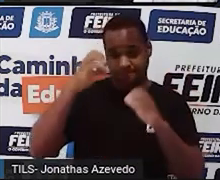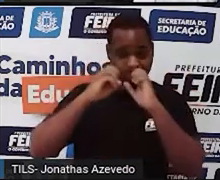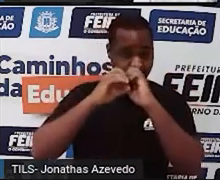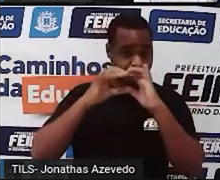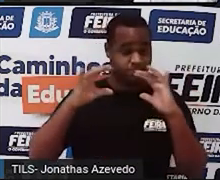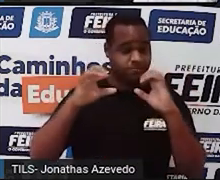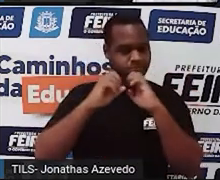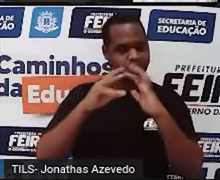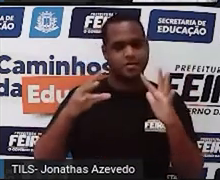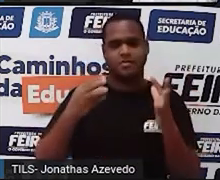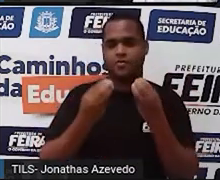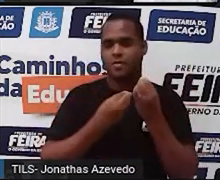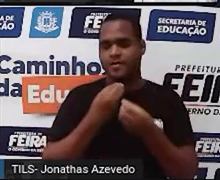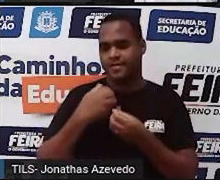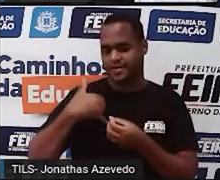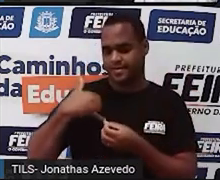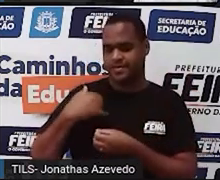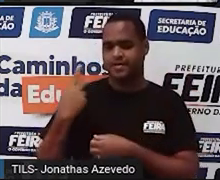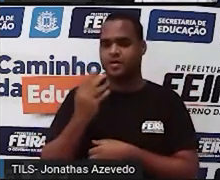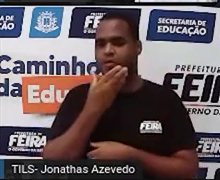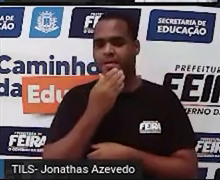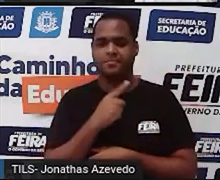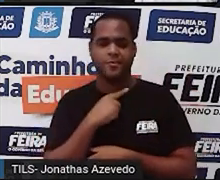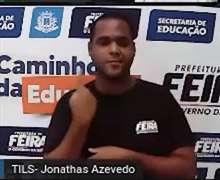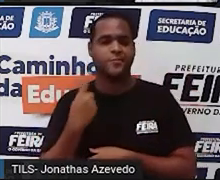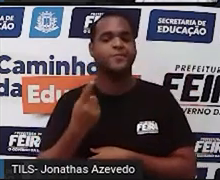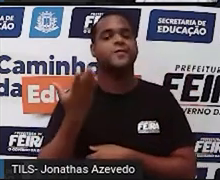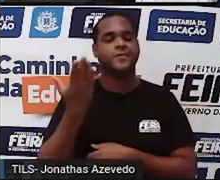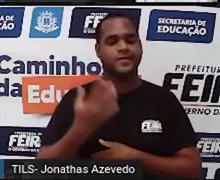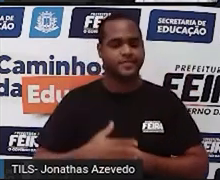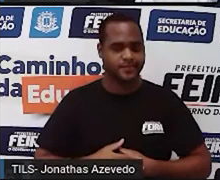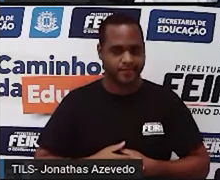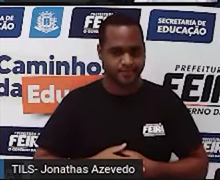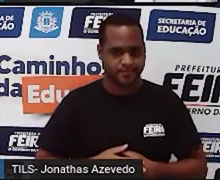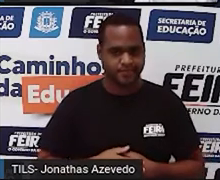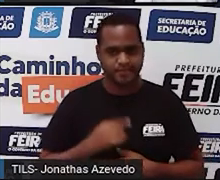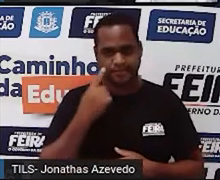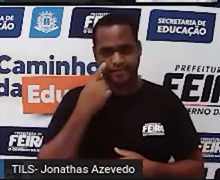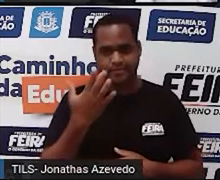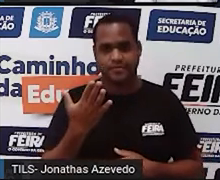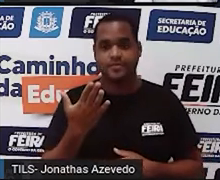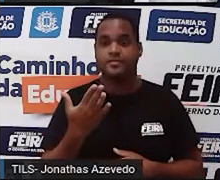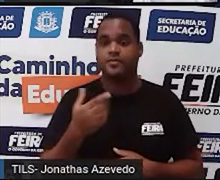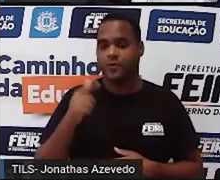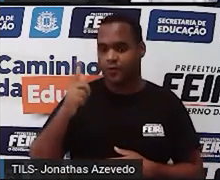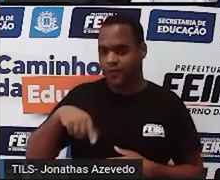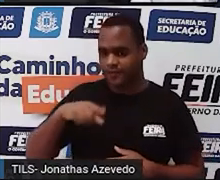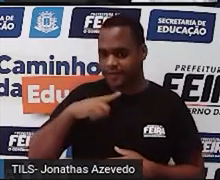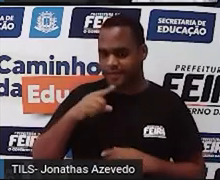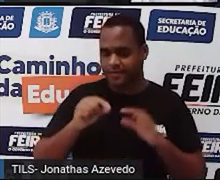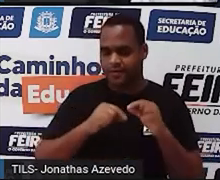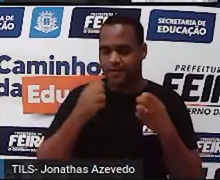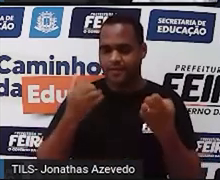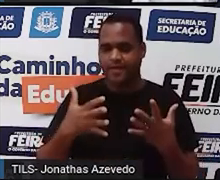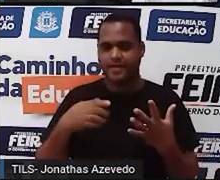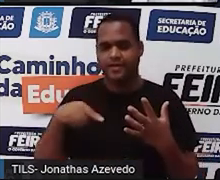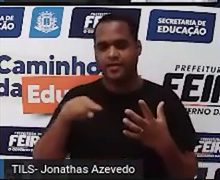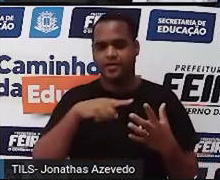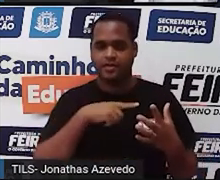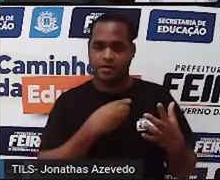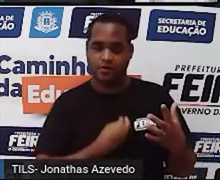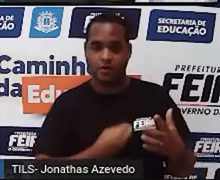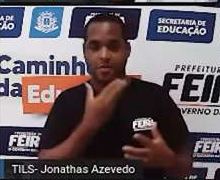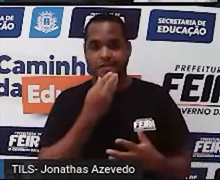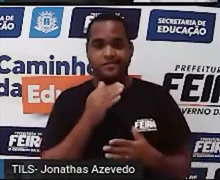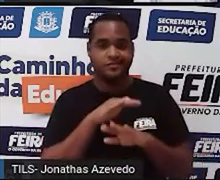com qual idade Diofanto ele morreu. Então, olha só, repetindo o enigma, aqui, jaz